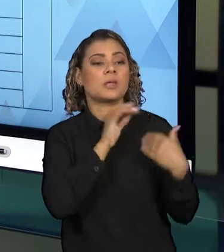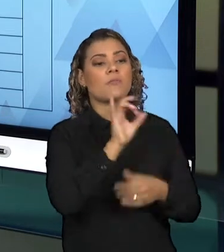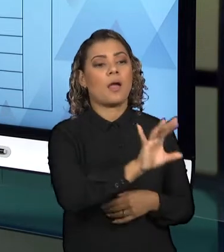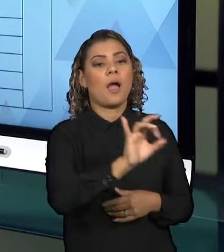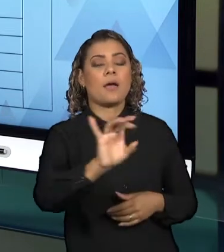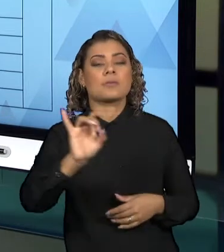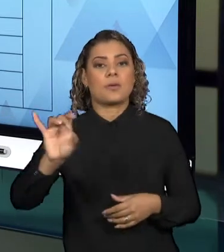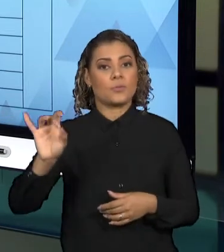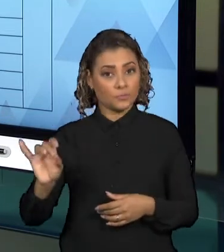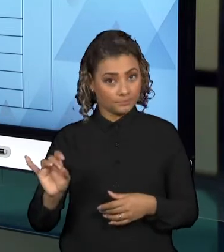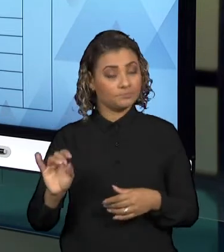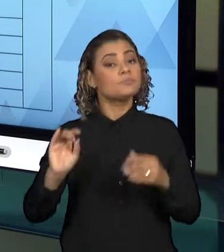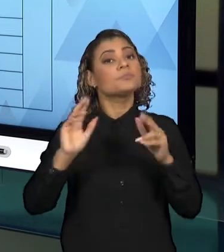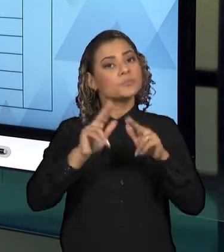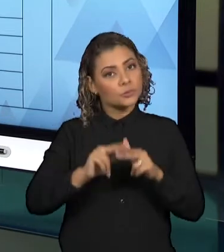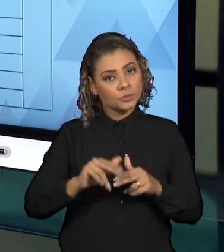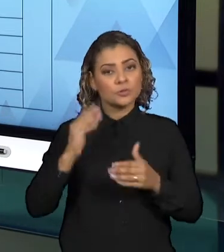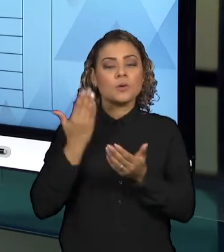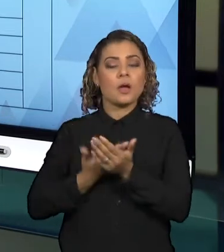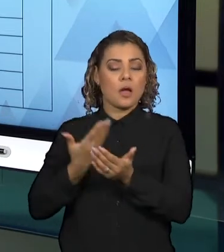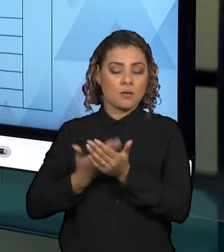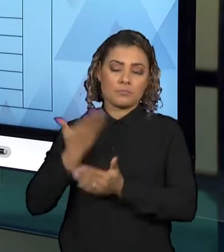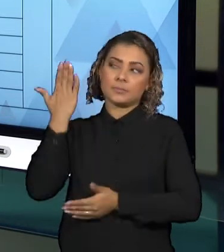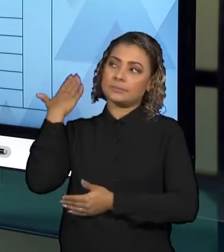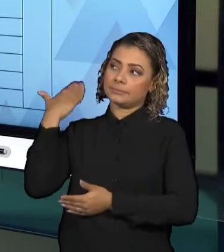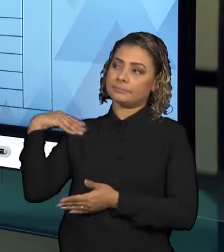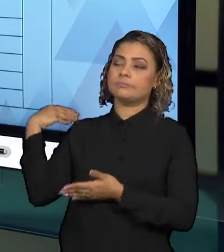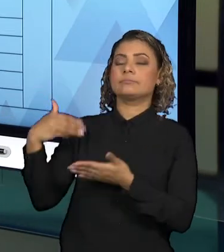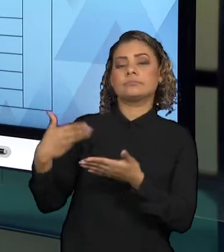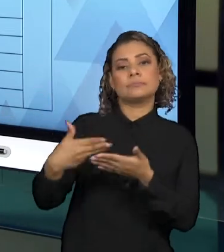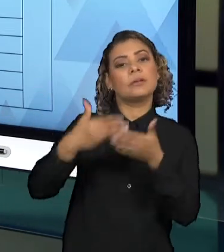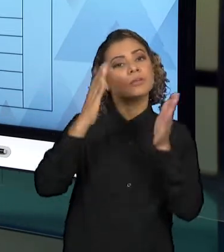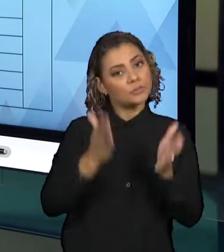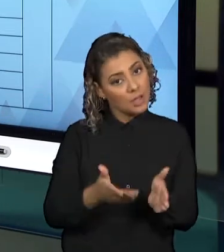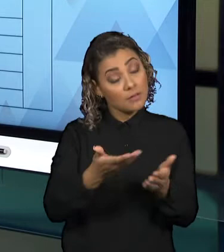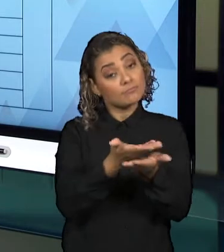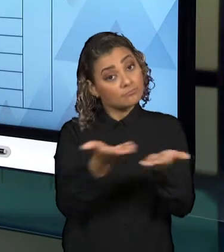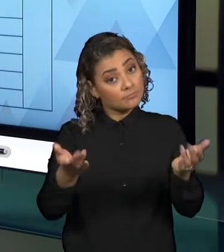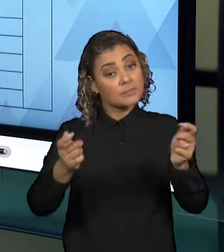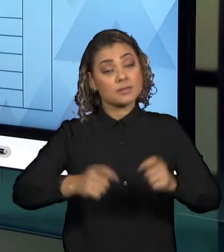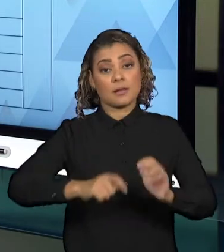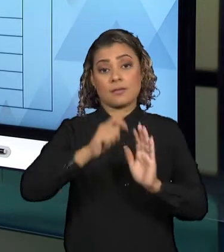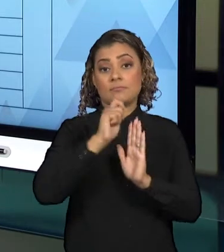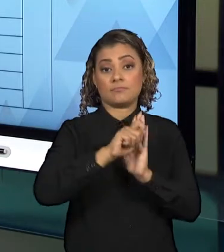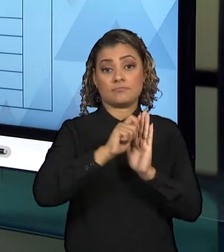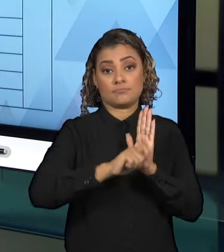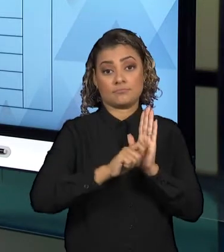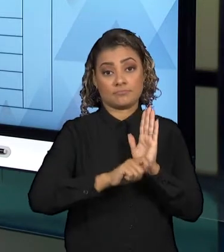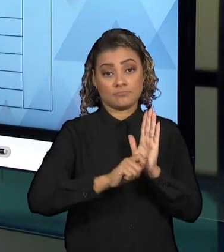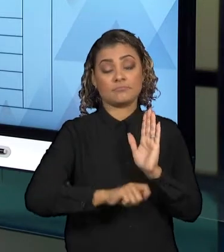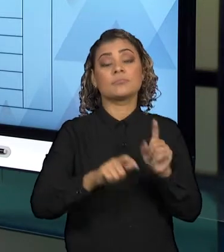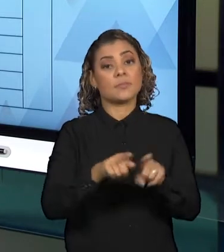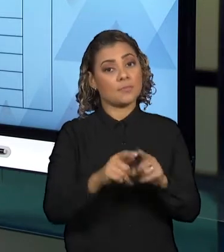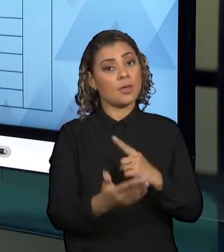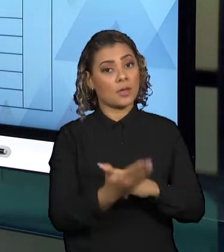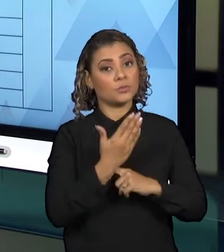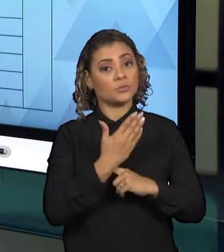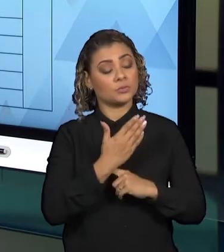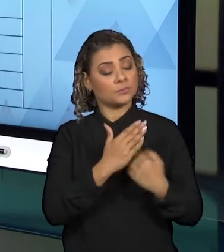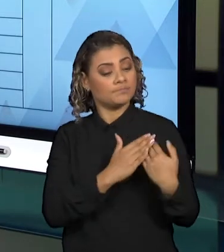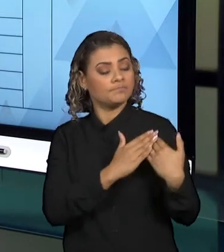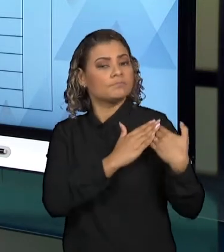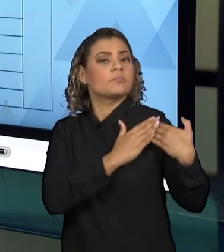E isso já vem de aulas anteriores e também serve para a escrita do relatório. É muito importante